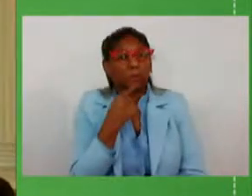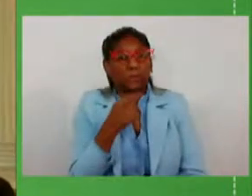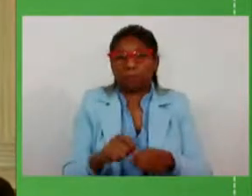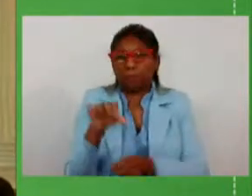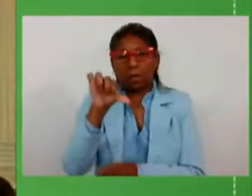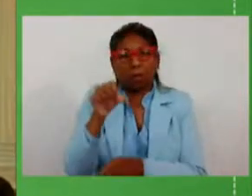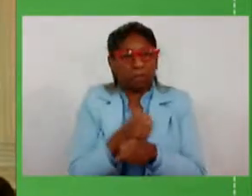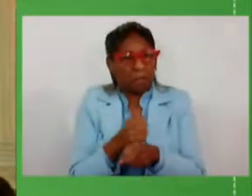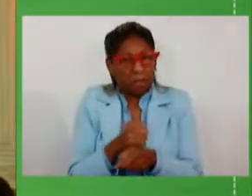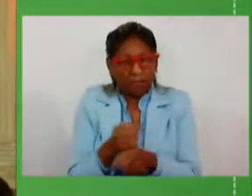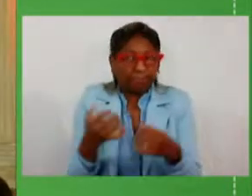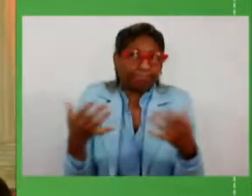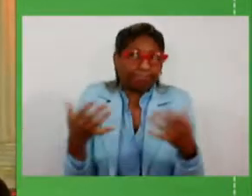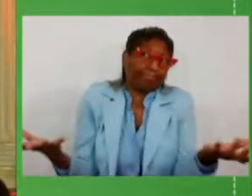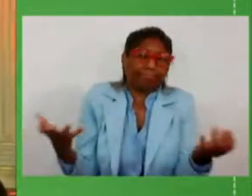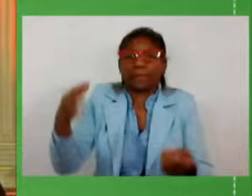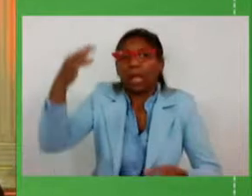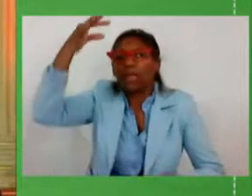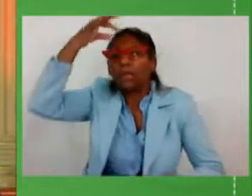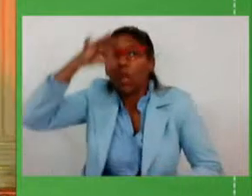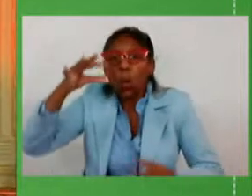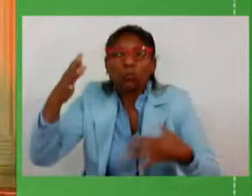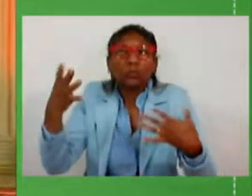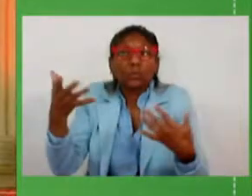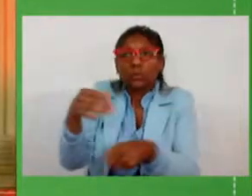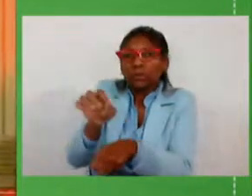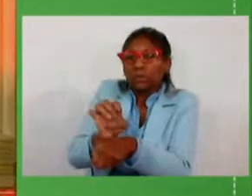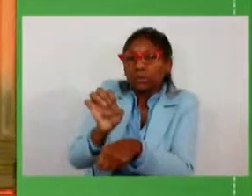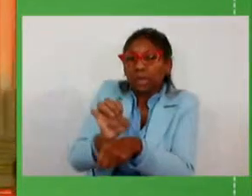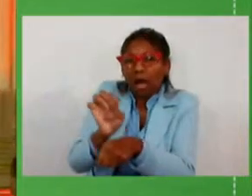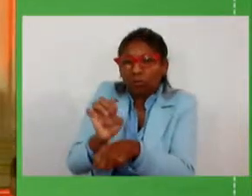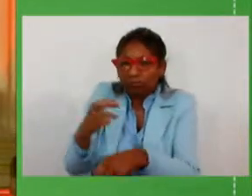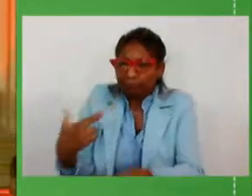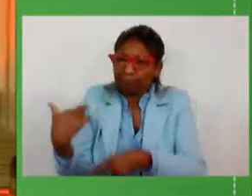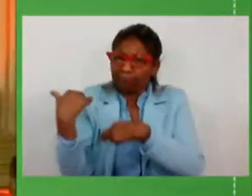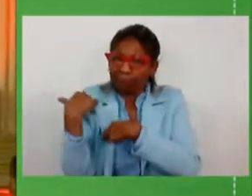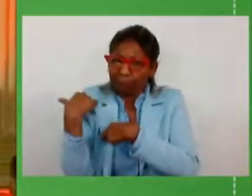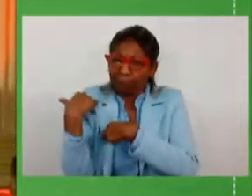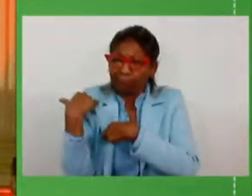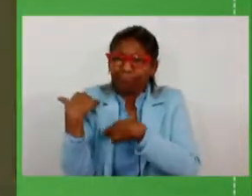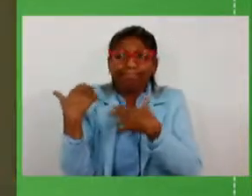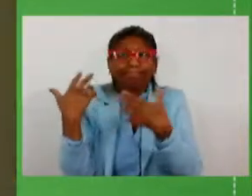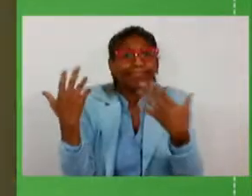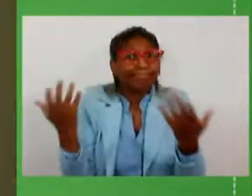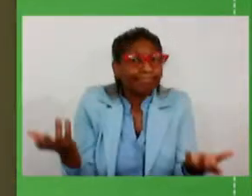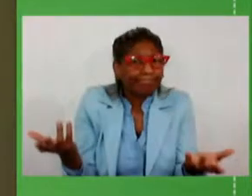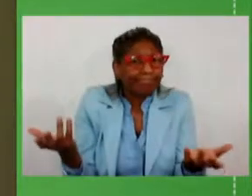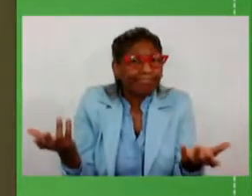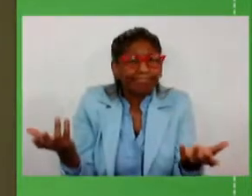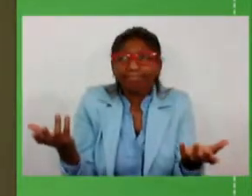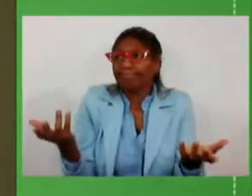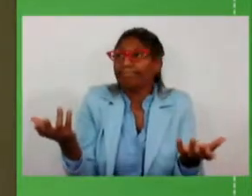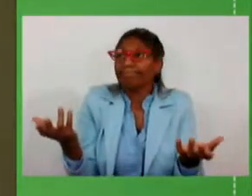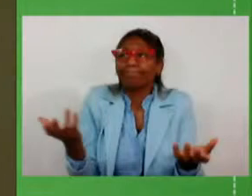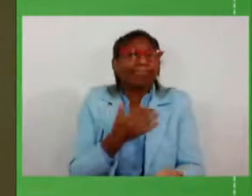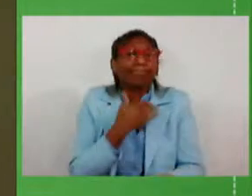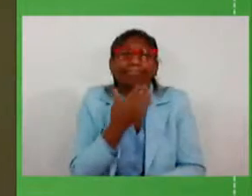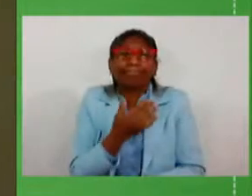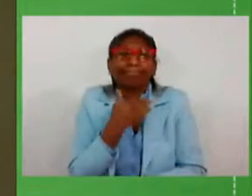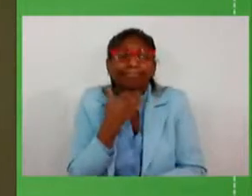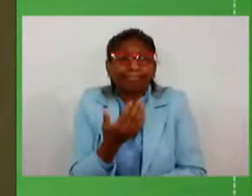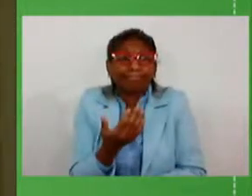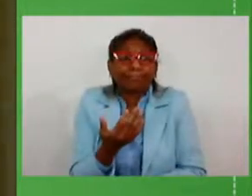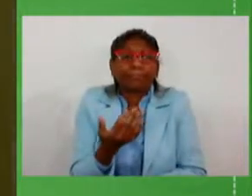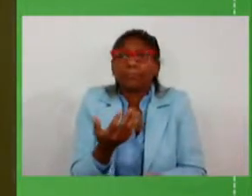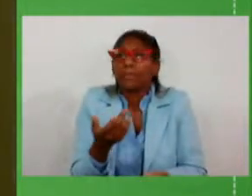vocação do estado operar diretamente rodovias pedajadas, ele é pouco ou nada eficiente, sequer